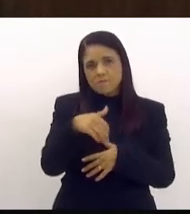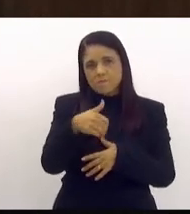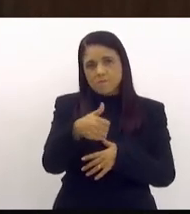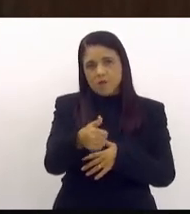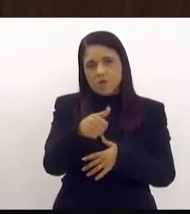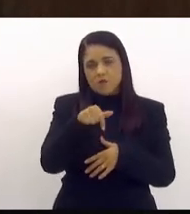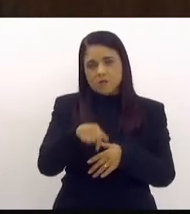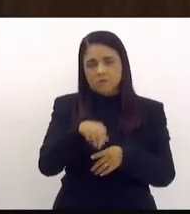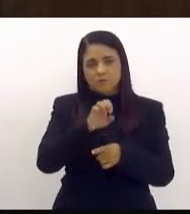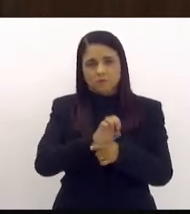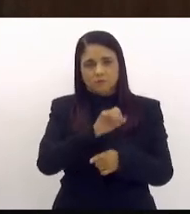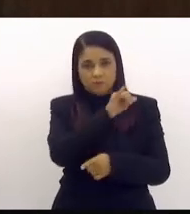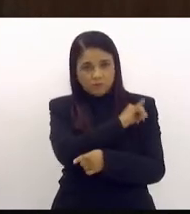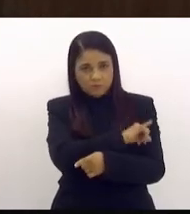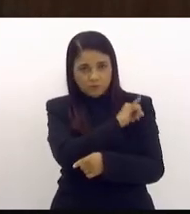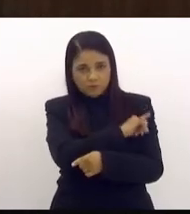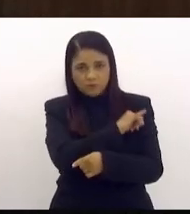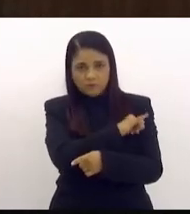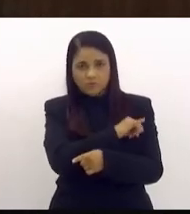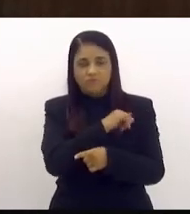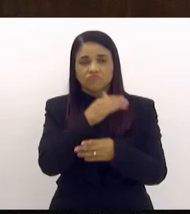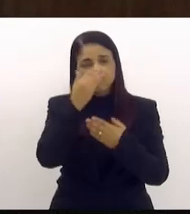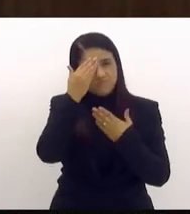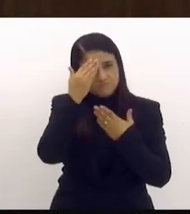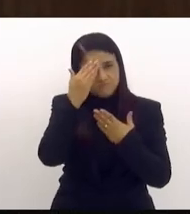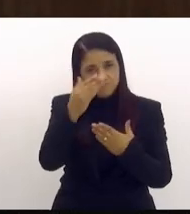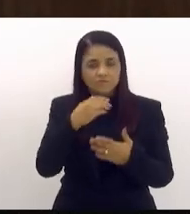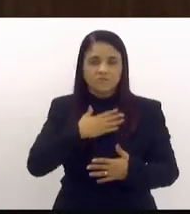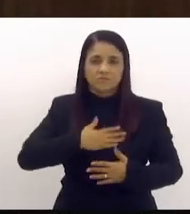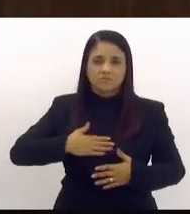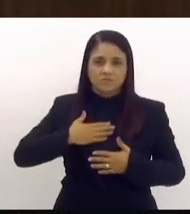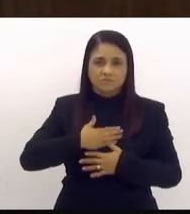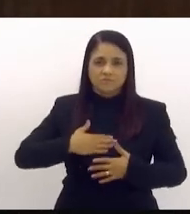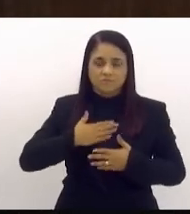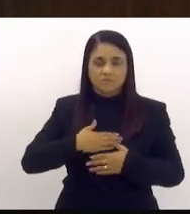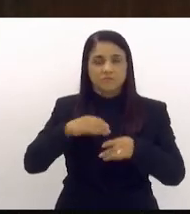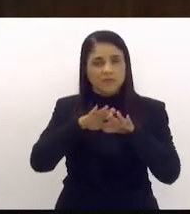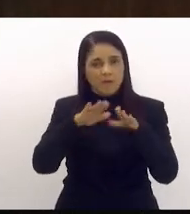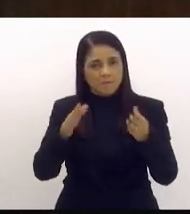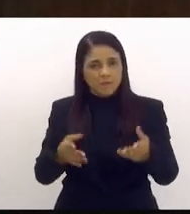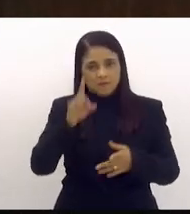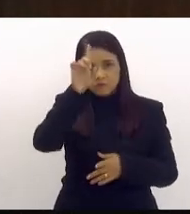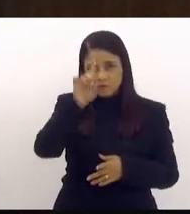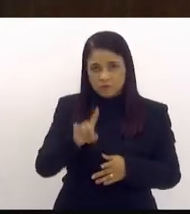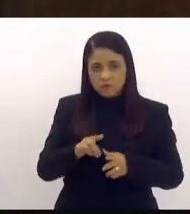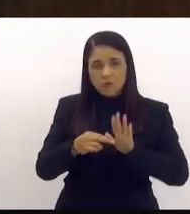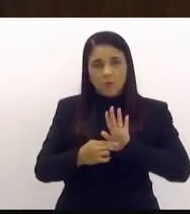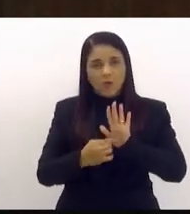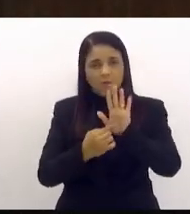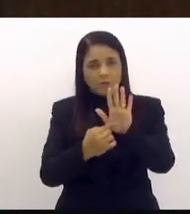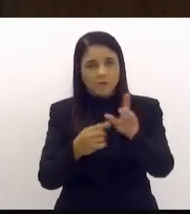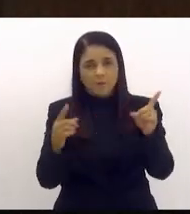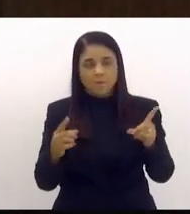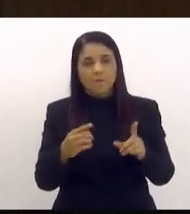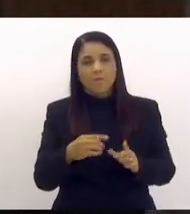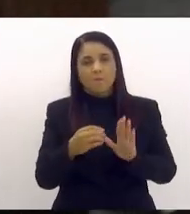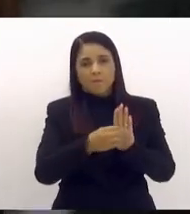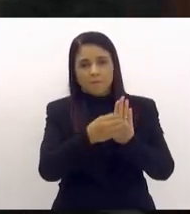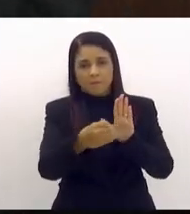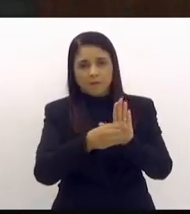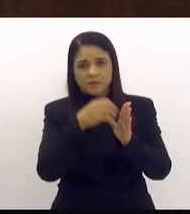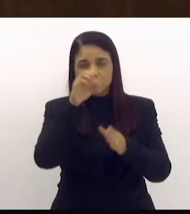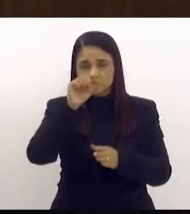no nosso estado do Rio de Janeiro. Então, é com uma grata satisfação que, pela mesa diretora, eu apresento o parecer favorável.